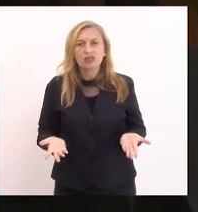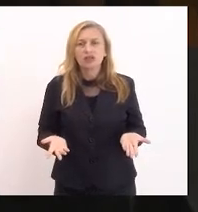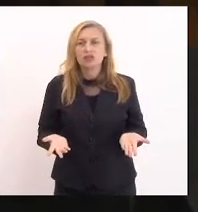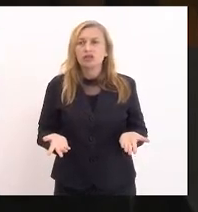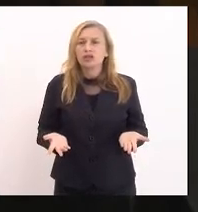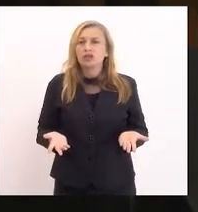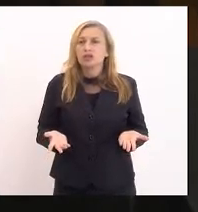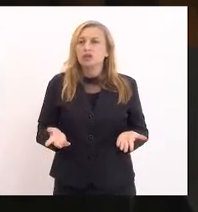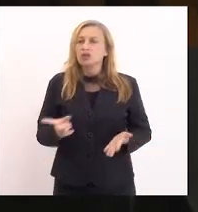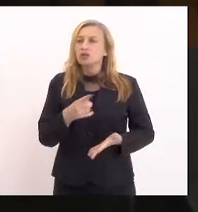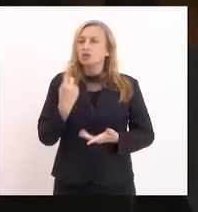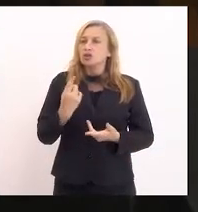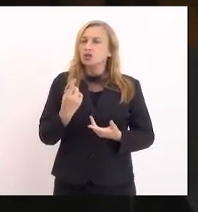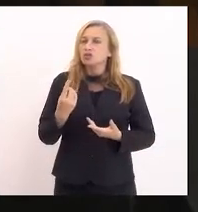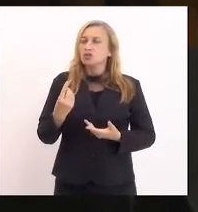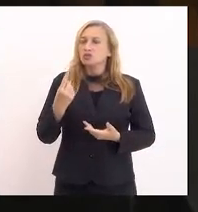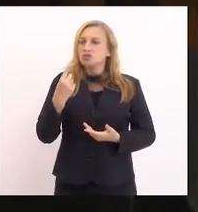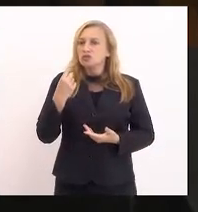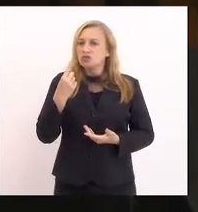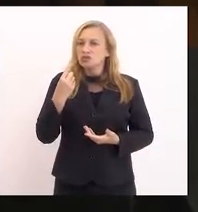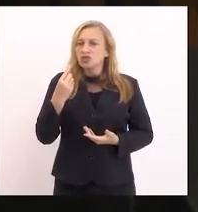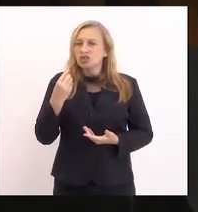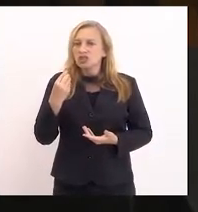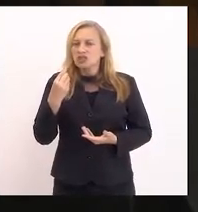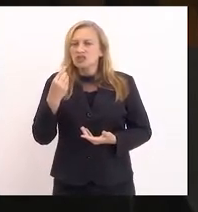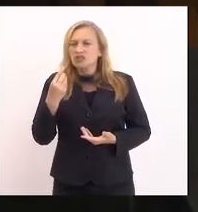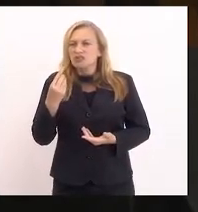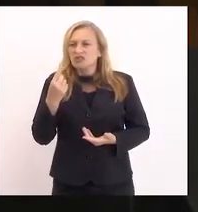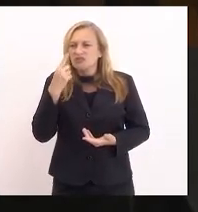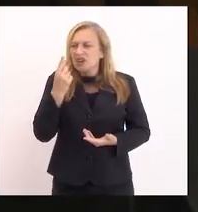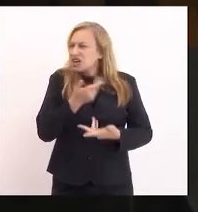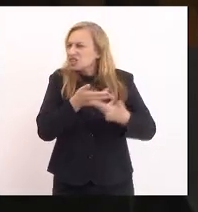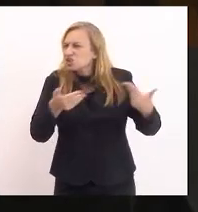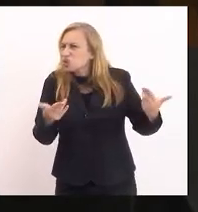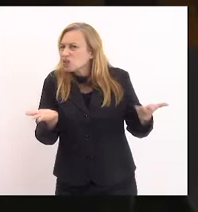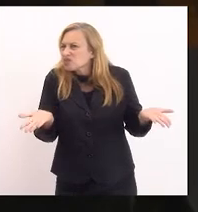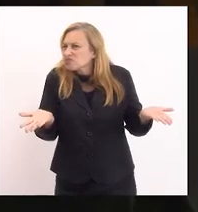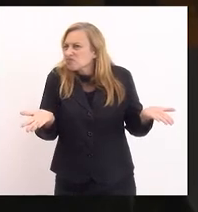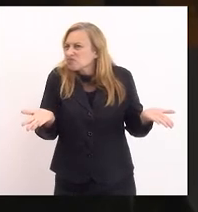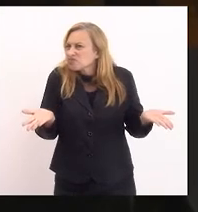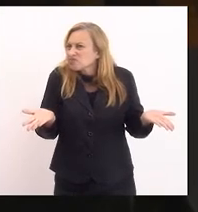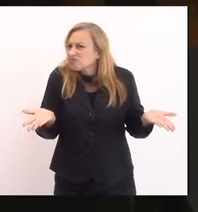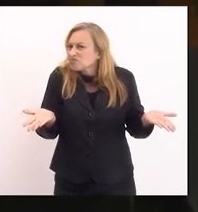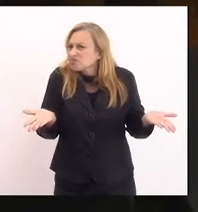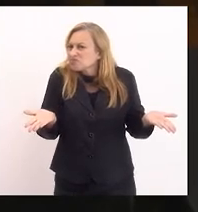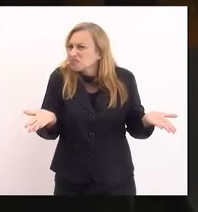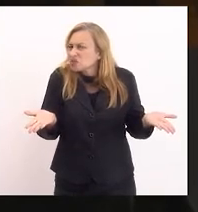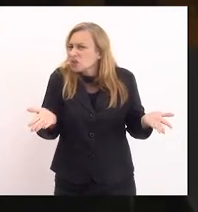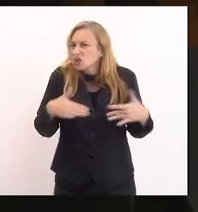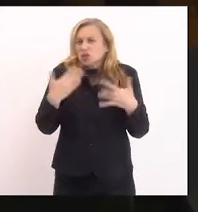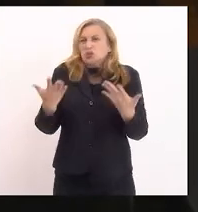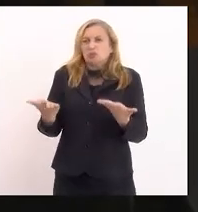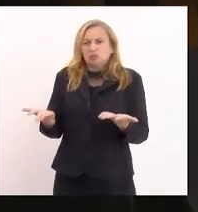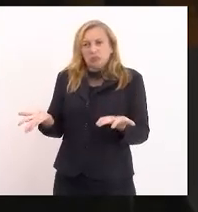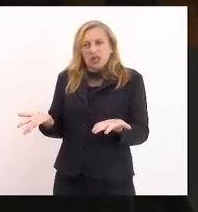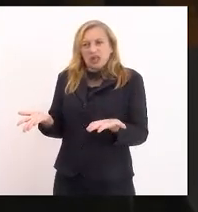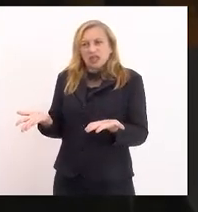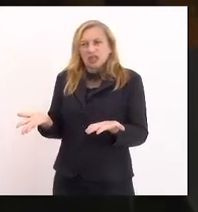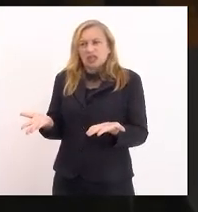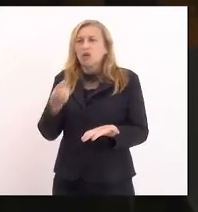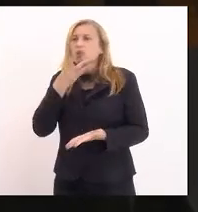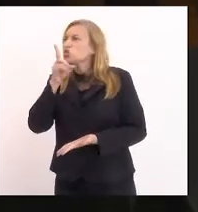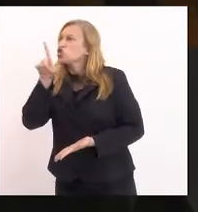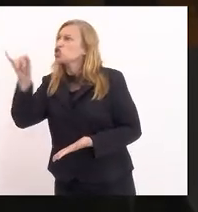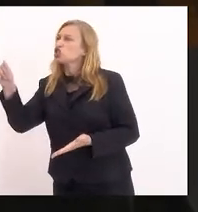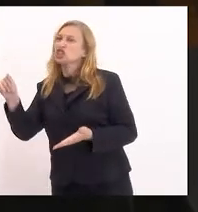até que ponto nós vamos conviver com isso, apenas, enfim, é uma surpresa no Bom Dia